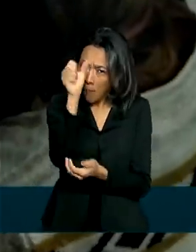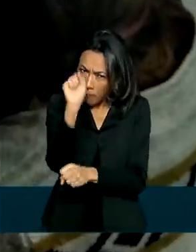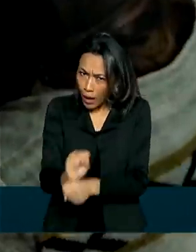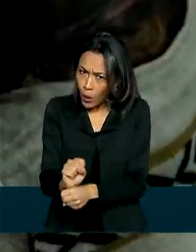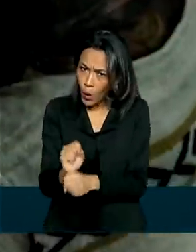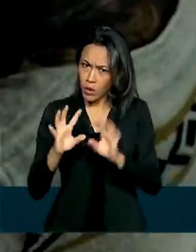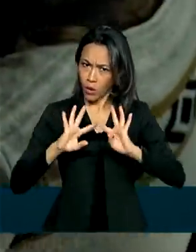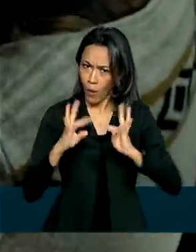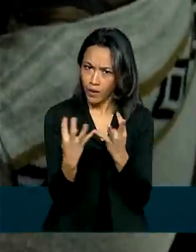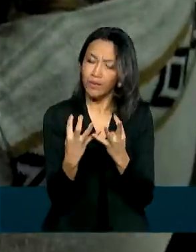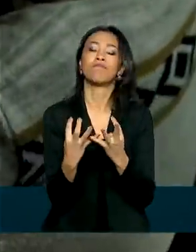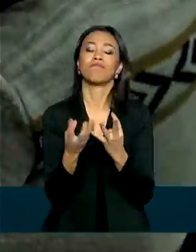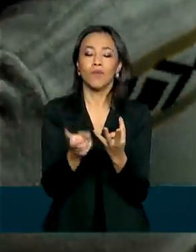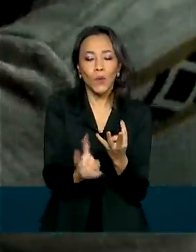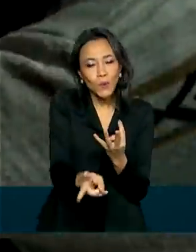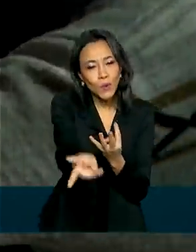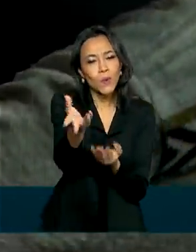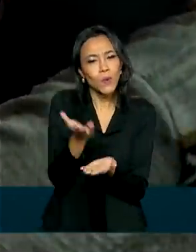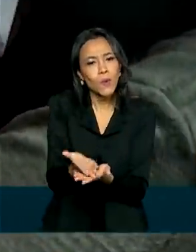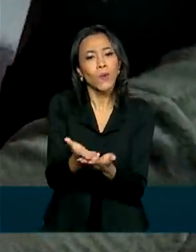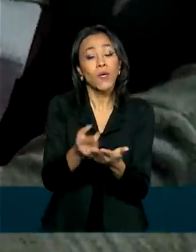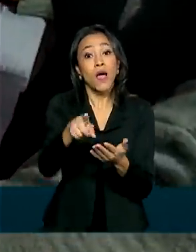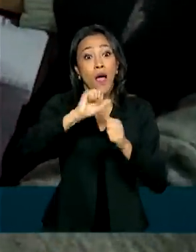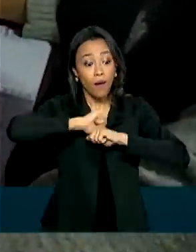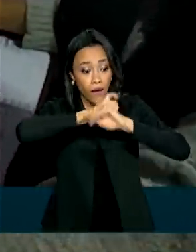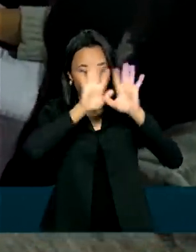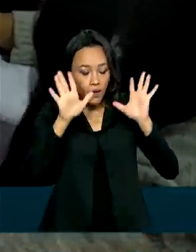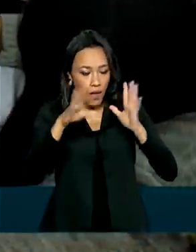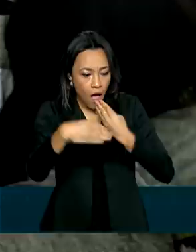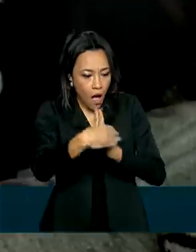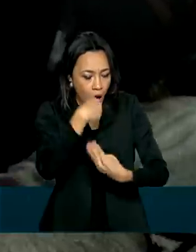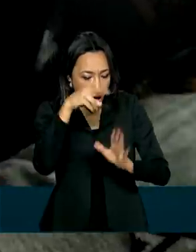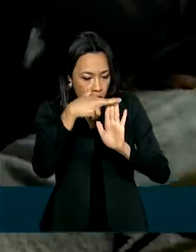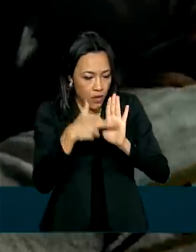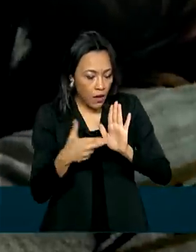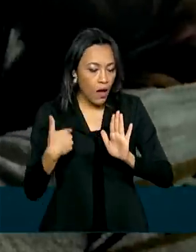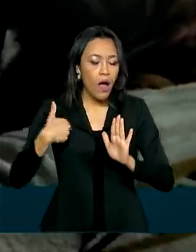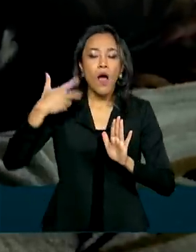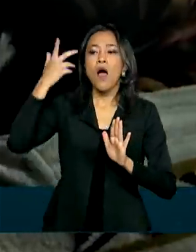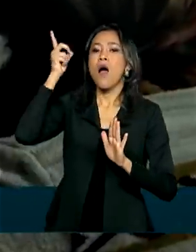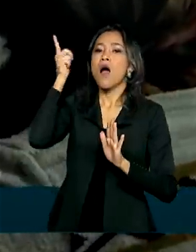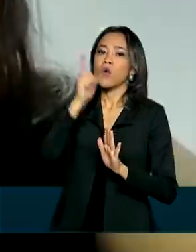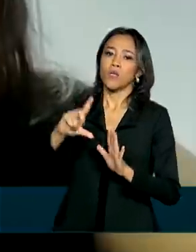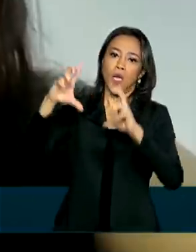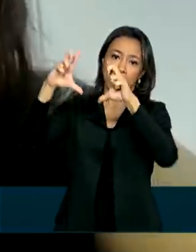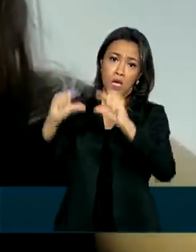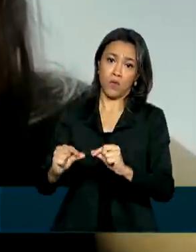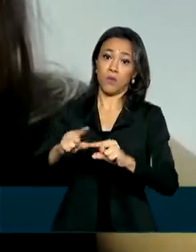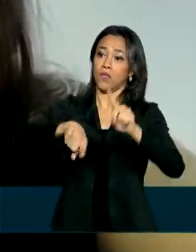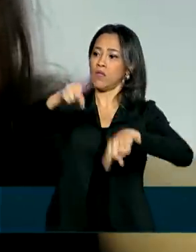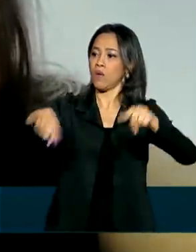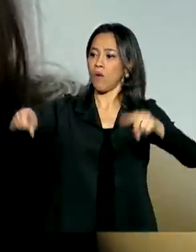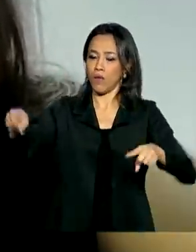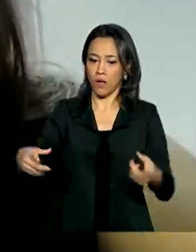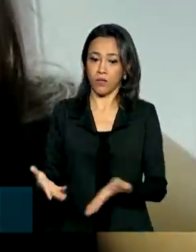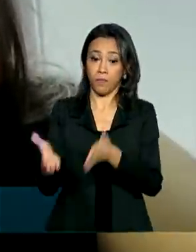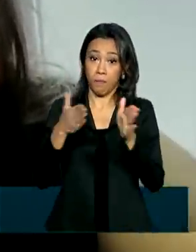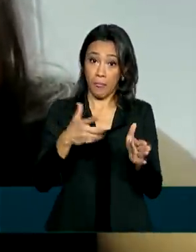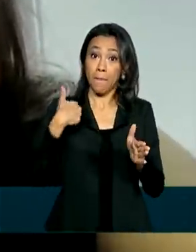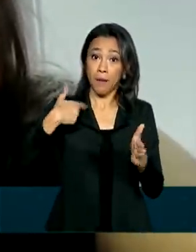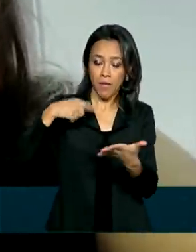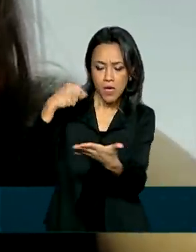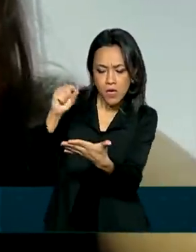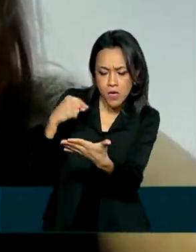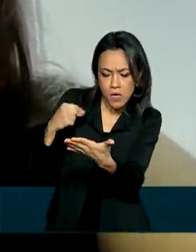Ela acredita que a transparência sempre ajuda a reduzir a desigualdade. Para mim, a transparência no método de